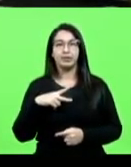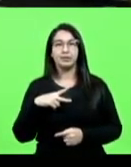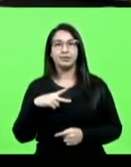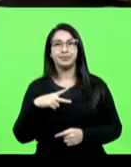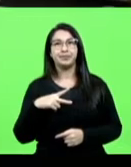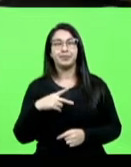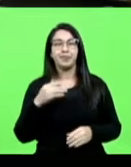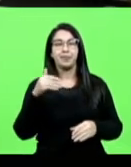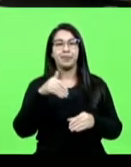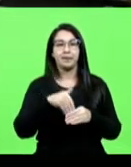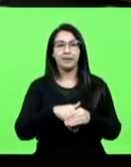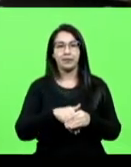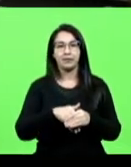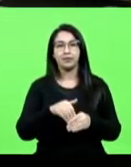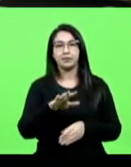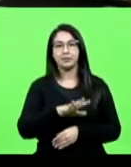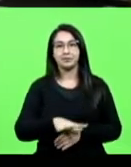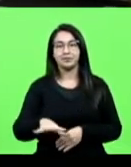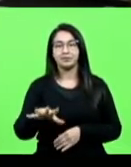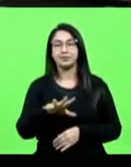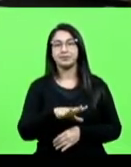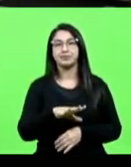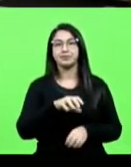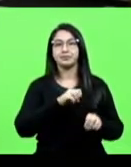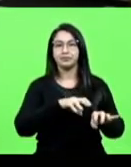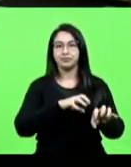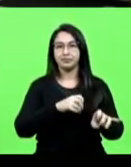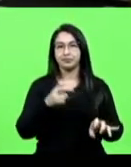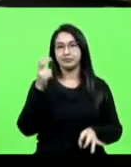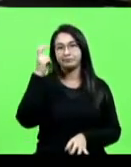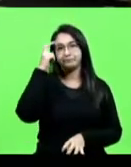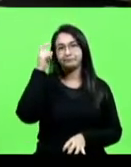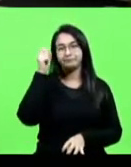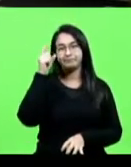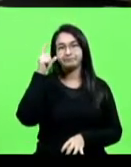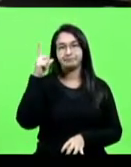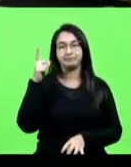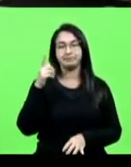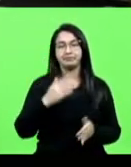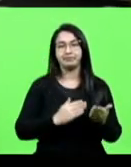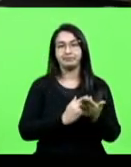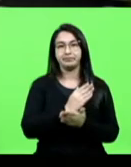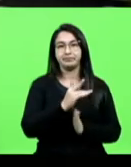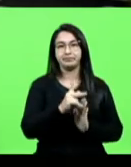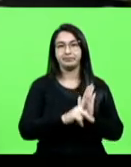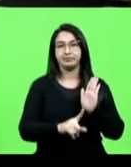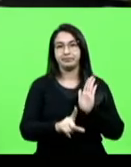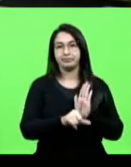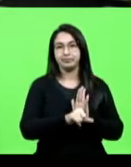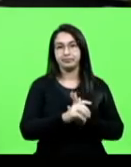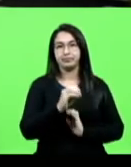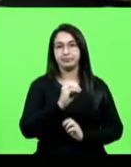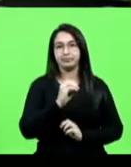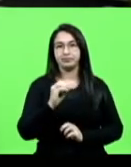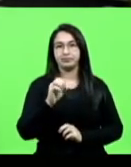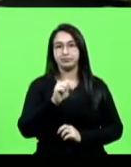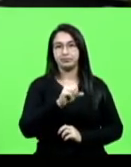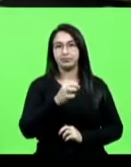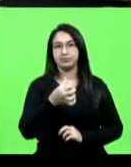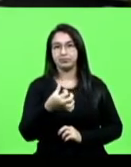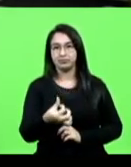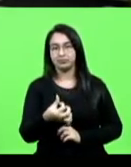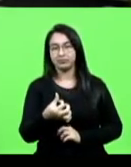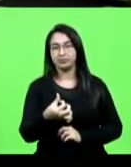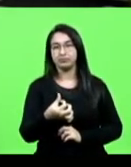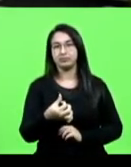voto no âmbito dessa Comissão de Educação, Cultura e Desporto pela aprovação do Projeto de Lei 0086, nos